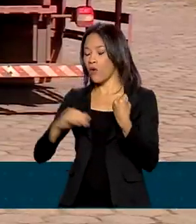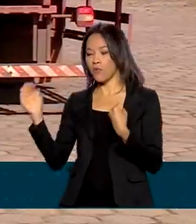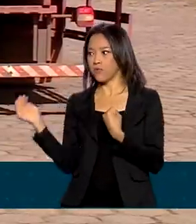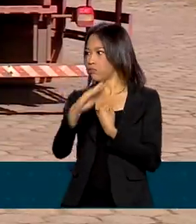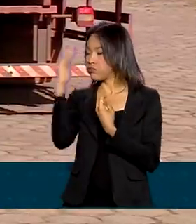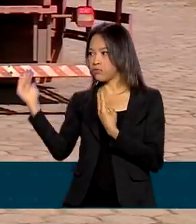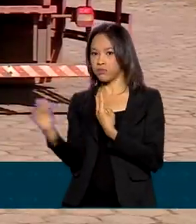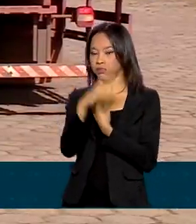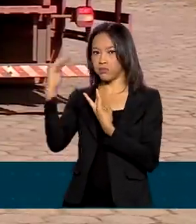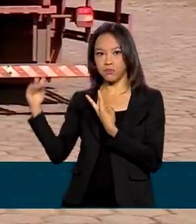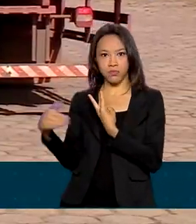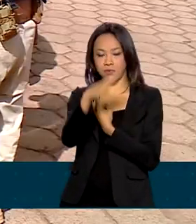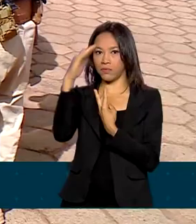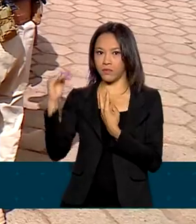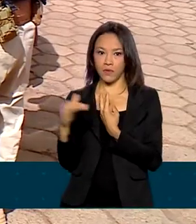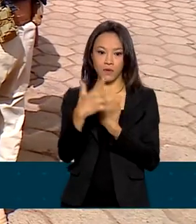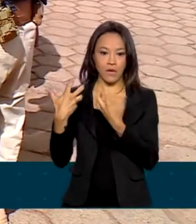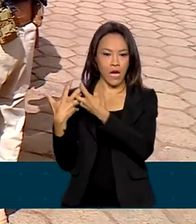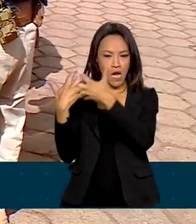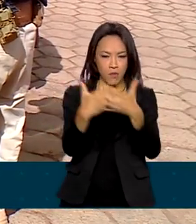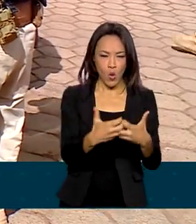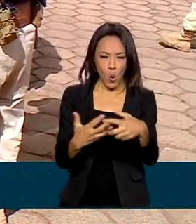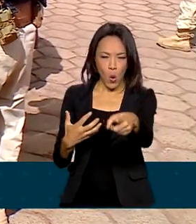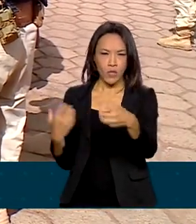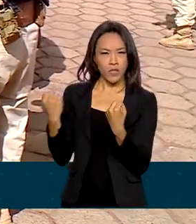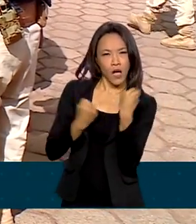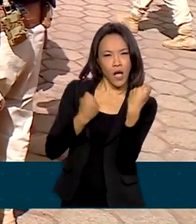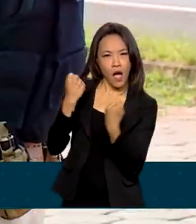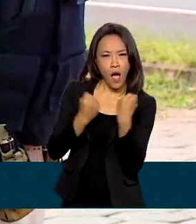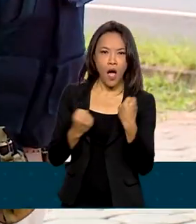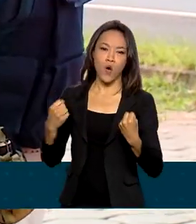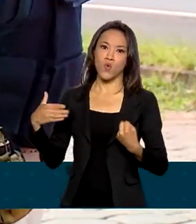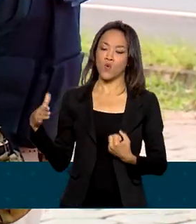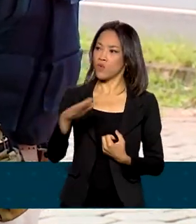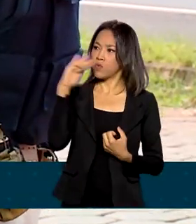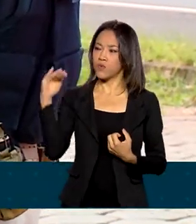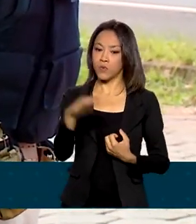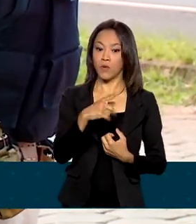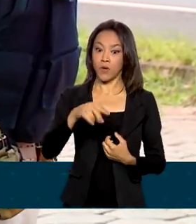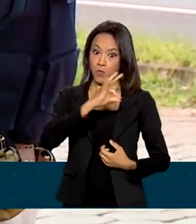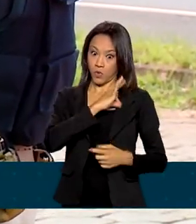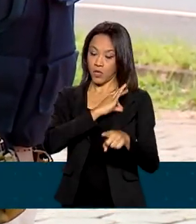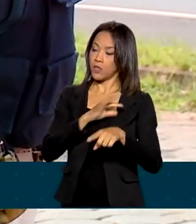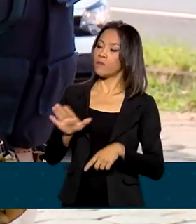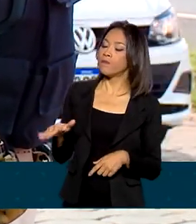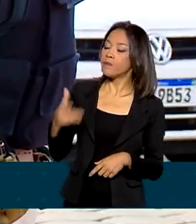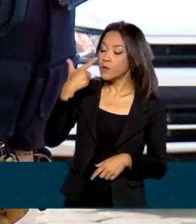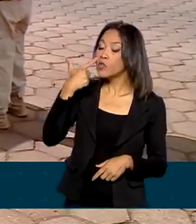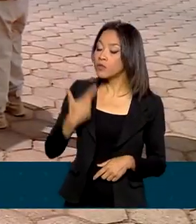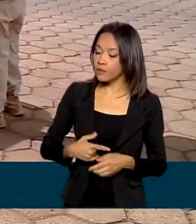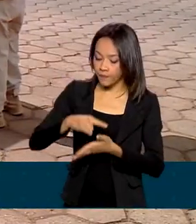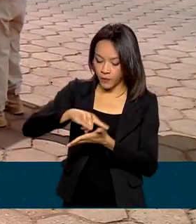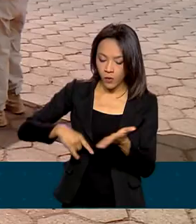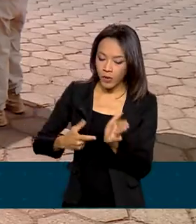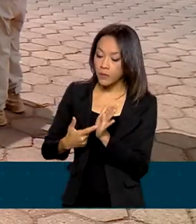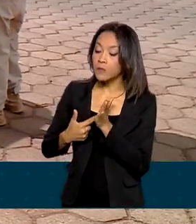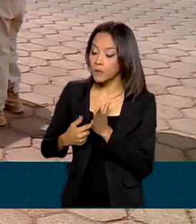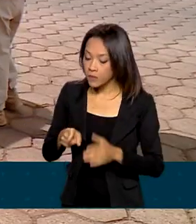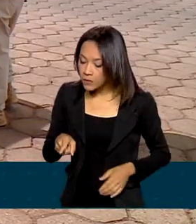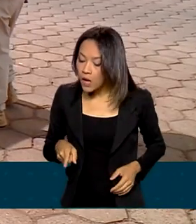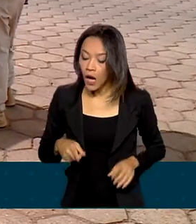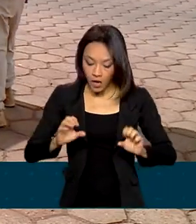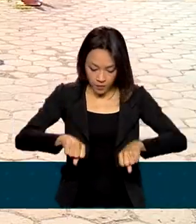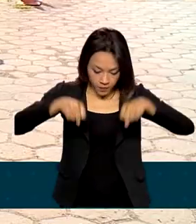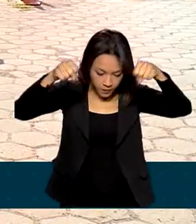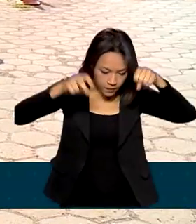aumentar. Em meio a caminhões e carros, os policiais rodoviários federais checam tudo. Da documentação, a parte elétrica